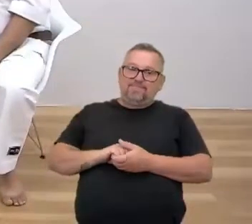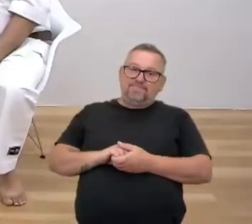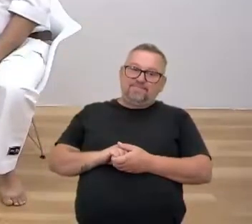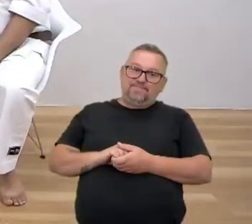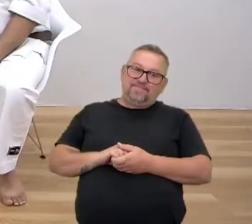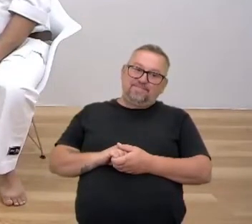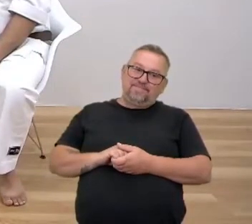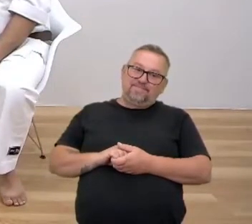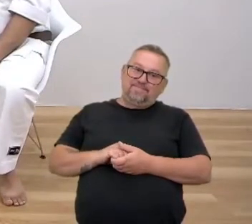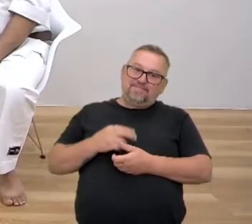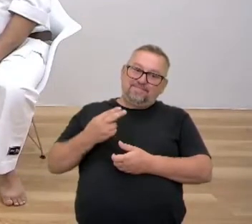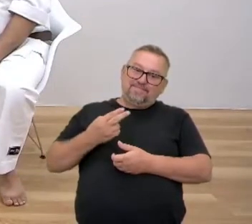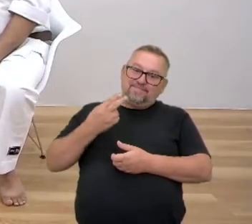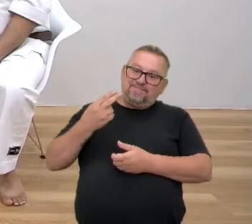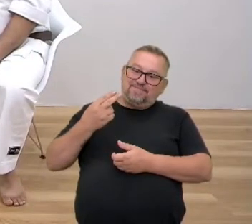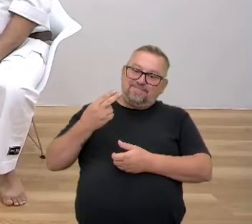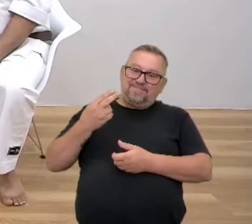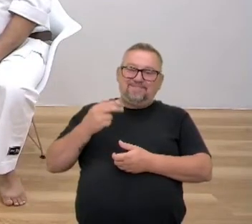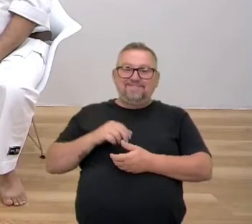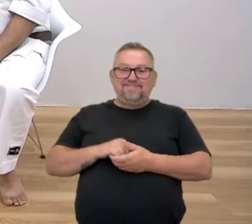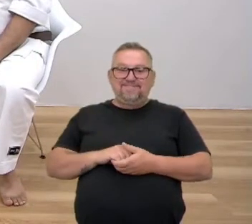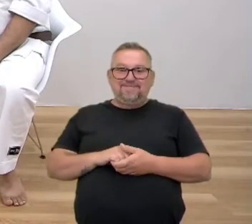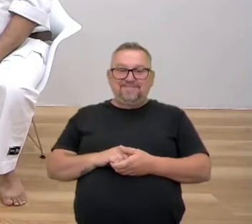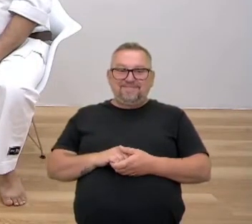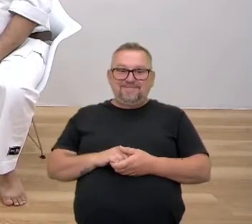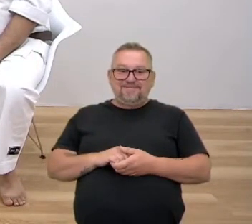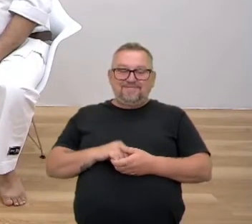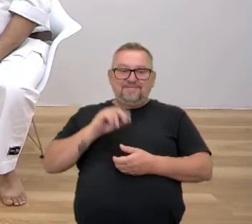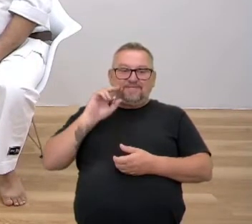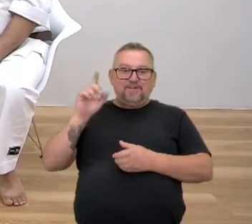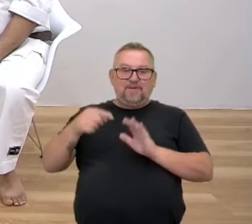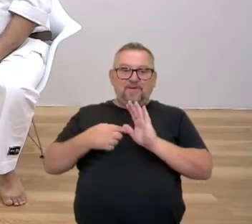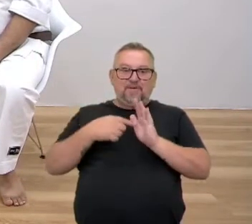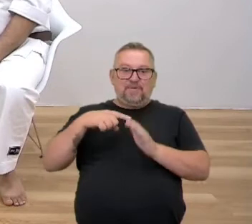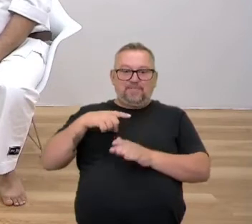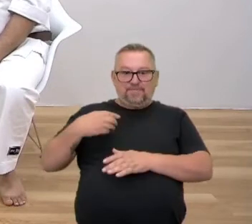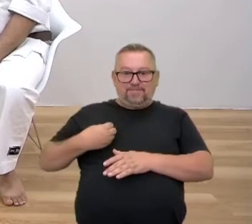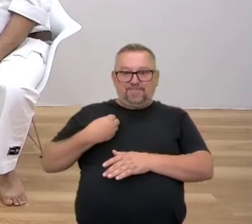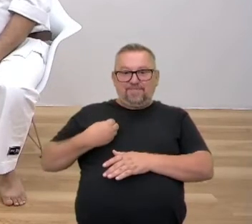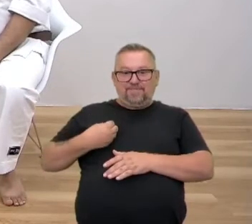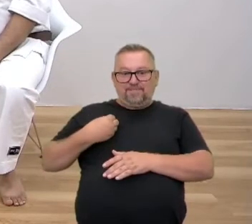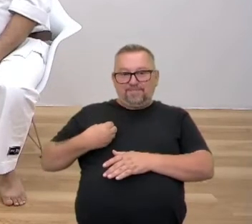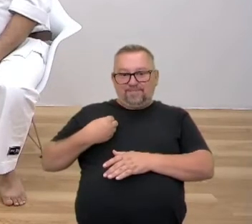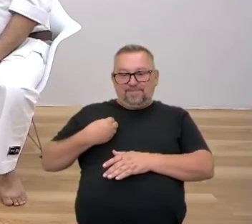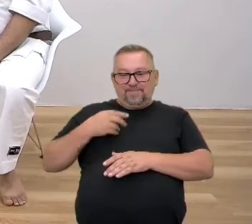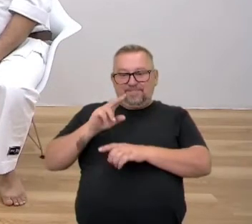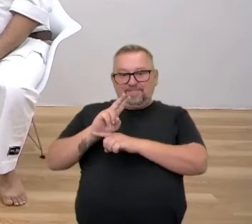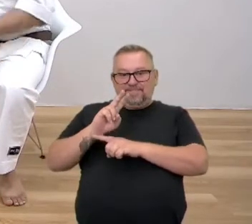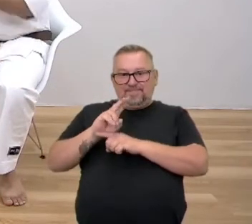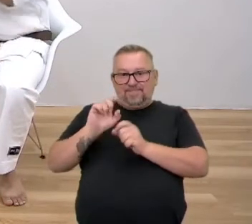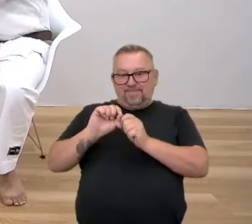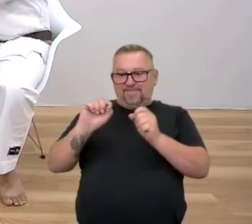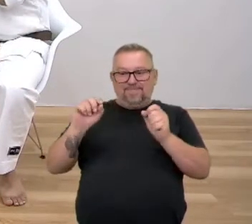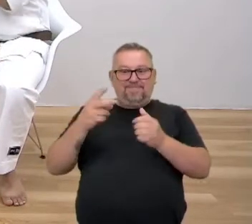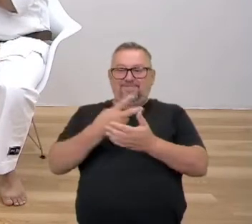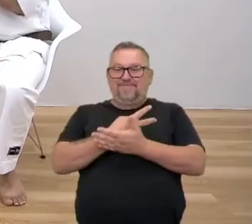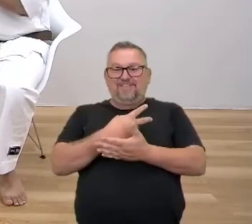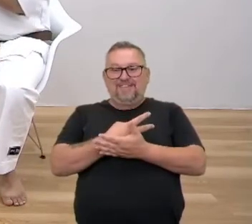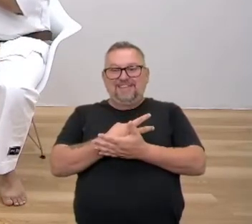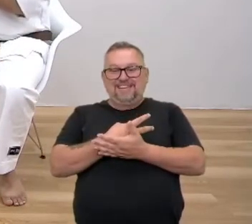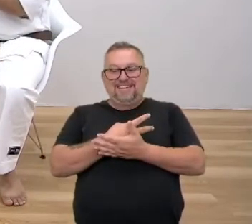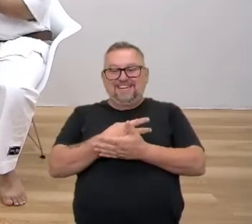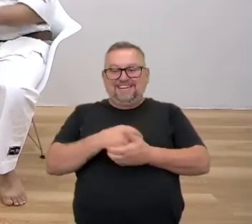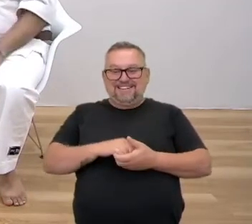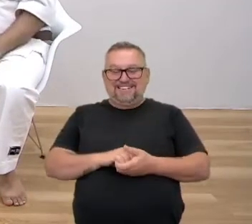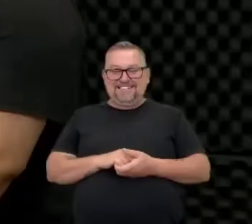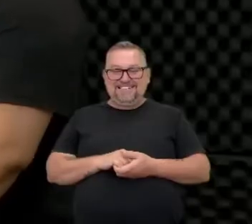Dá? Não dá. É possível? Tá. Eu só quero mostrar que ela tá aqui, ó, pra cuidando, pra ver se eu não tô fazendo nada... o amor. De errado.